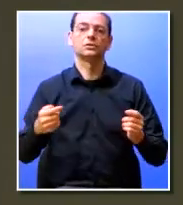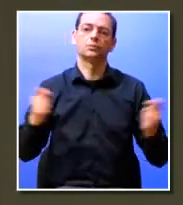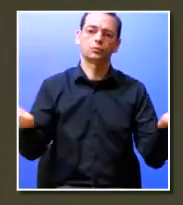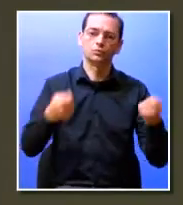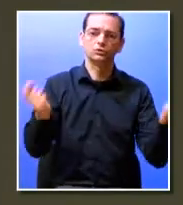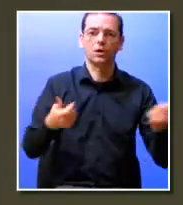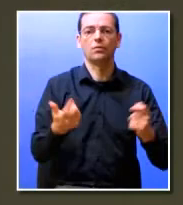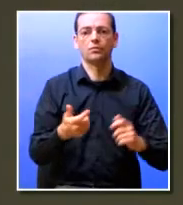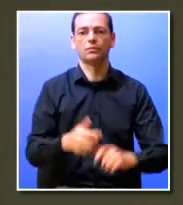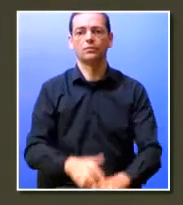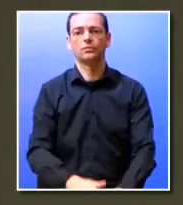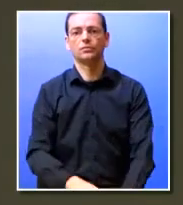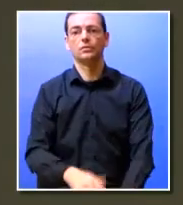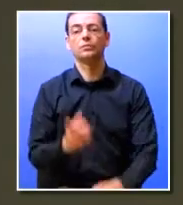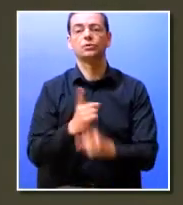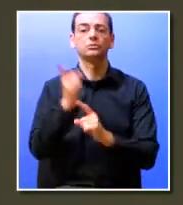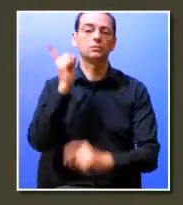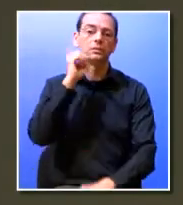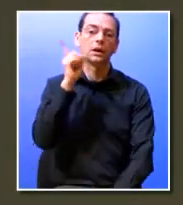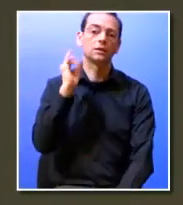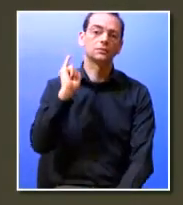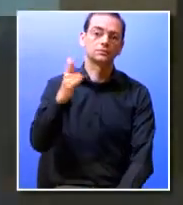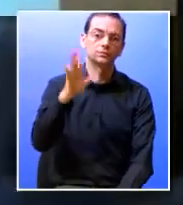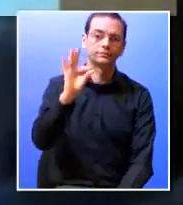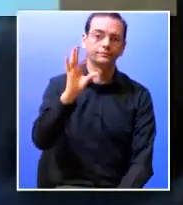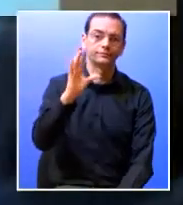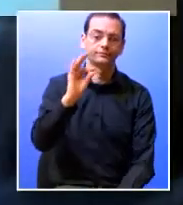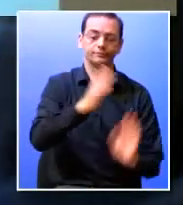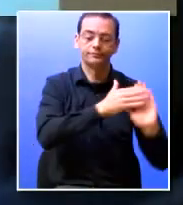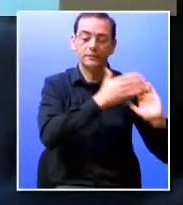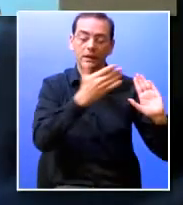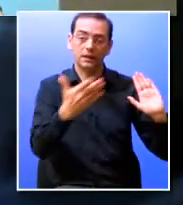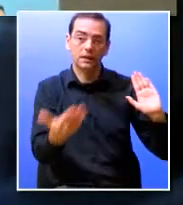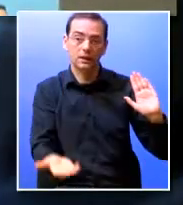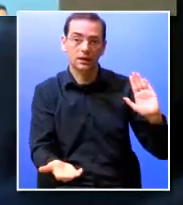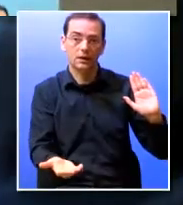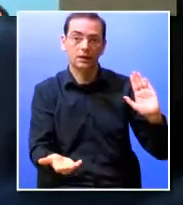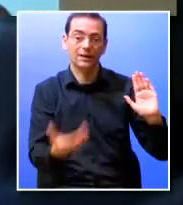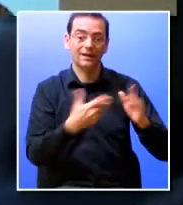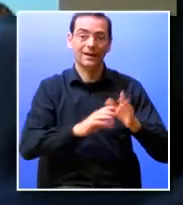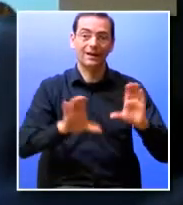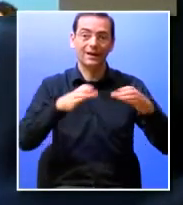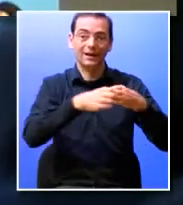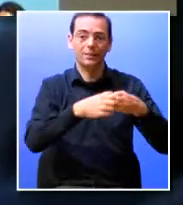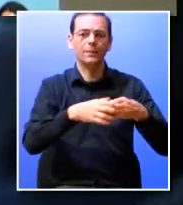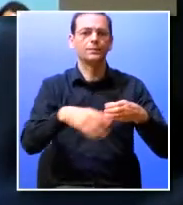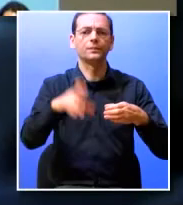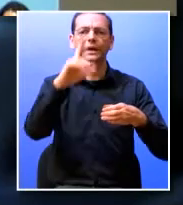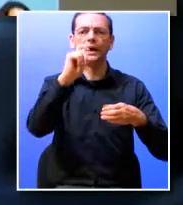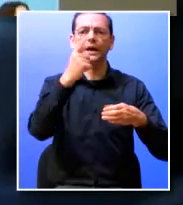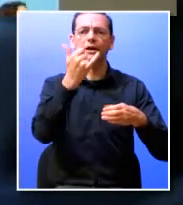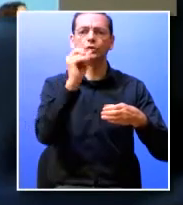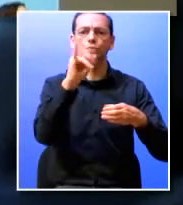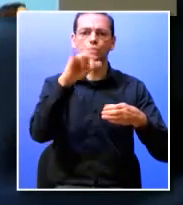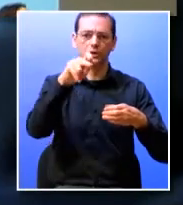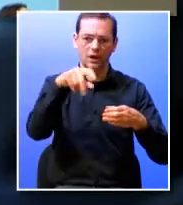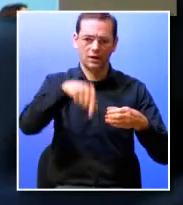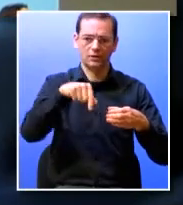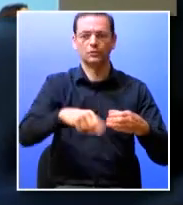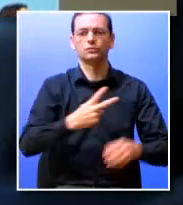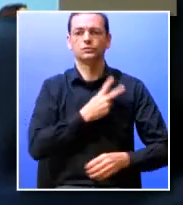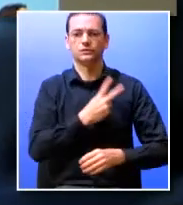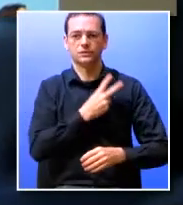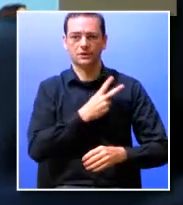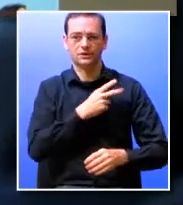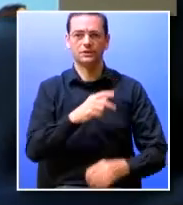porque tenho, desde 2014, esta responsabilidade na equipa reitoral aqui do ISCTE, Instituto Universitário de Lisboa,